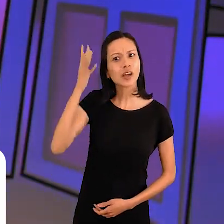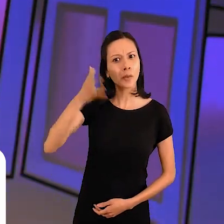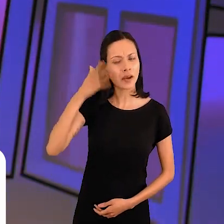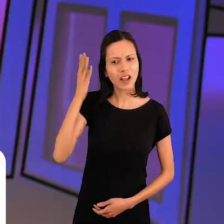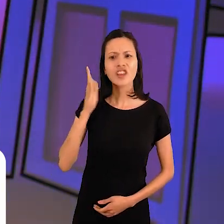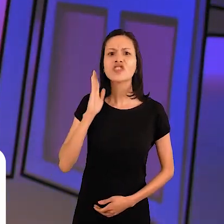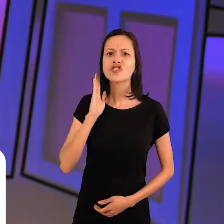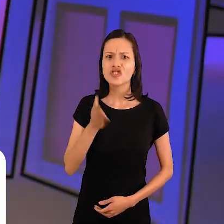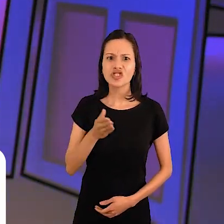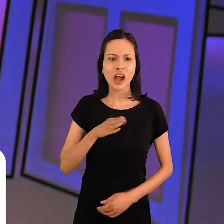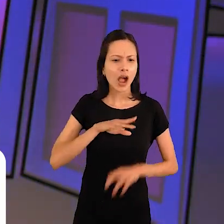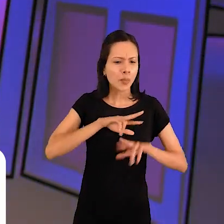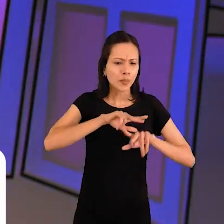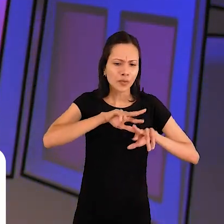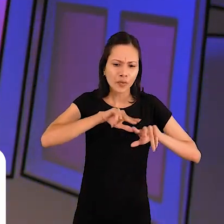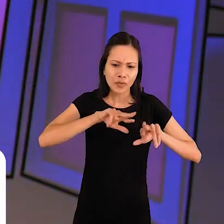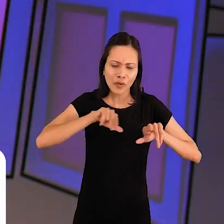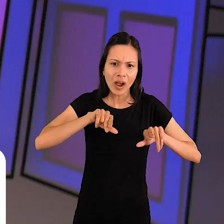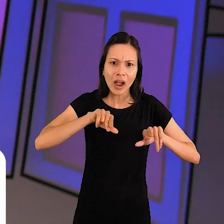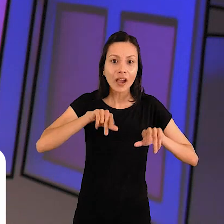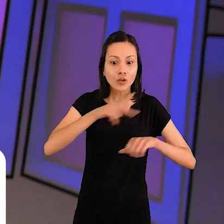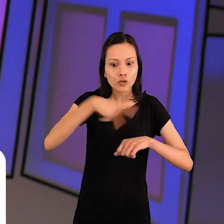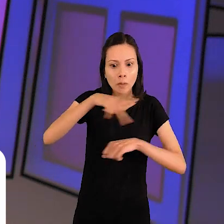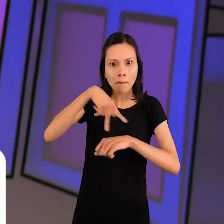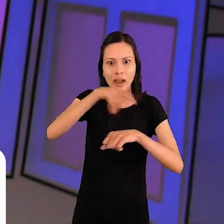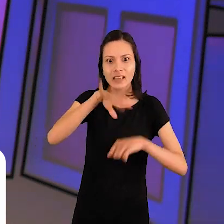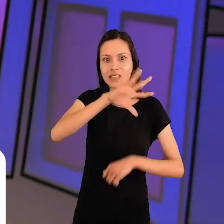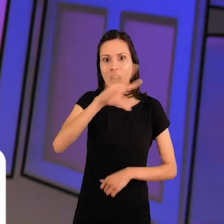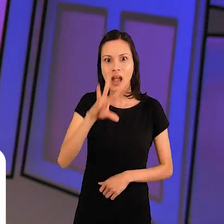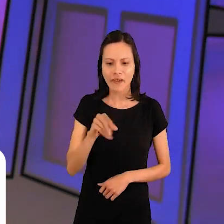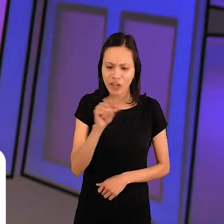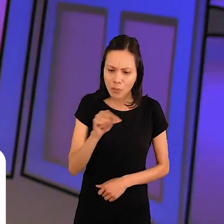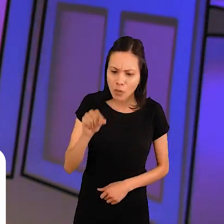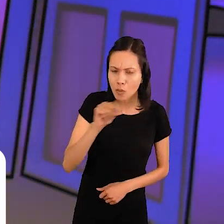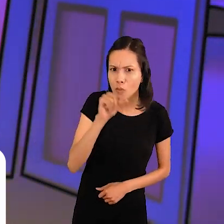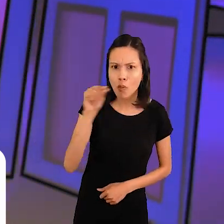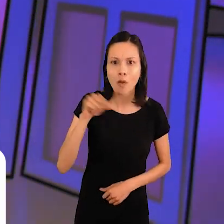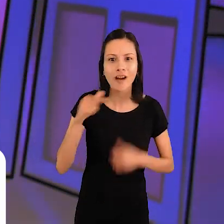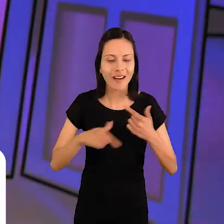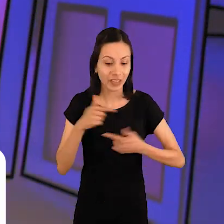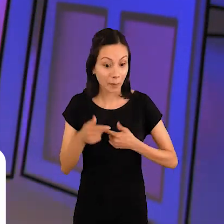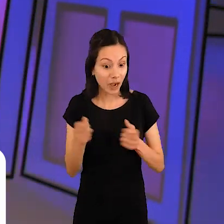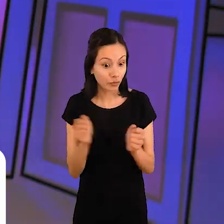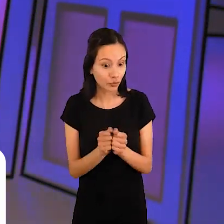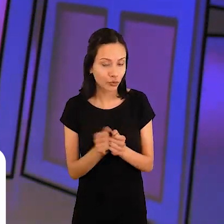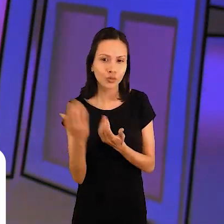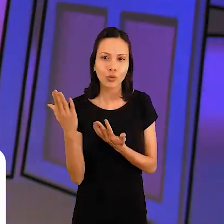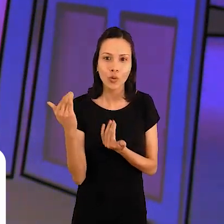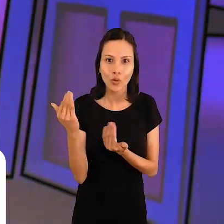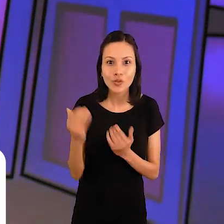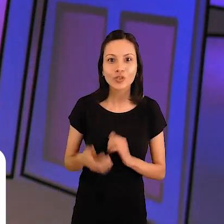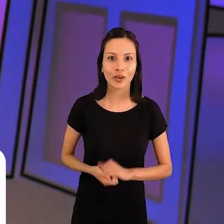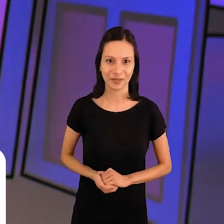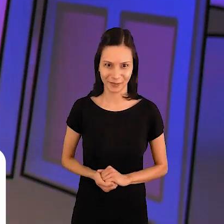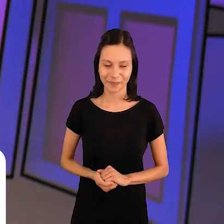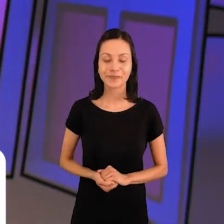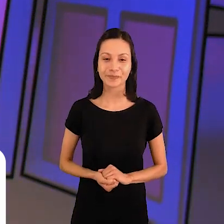da África, fazendo muitos trabalhos junto à Budizada, e trazendo essa história toda para a gente.